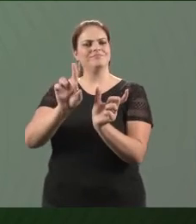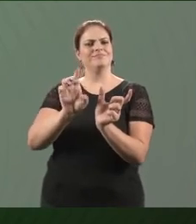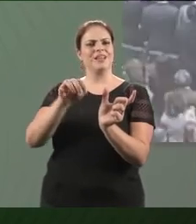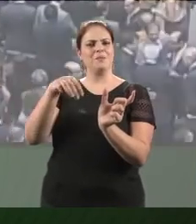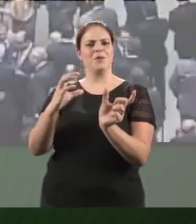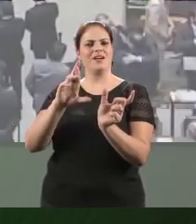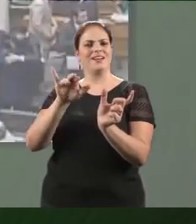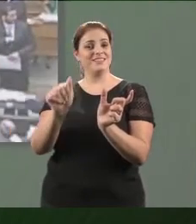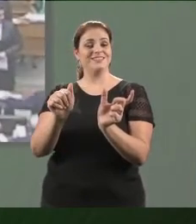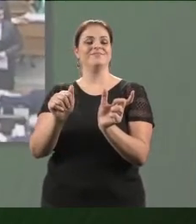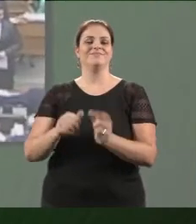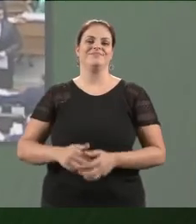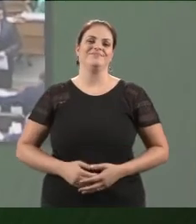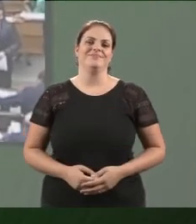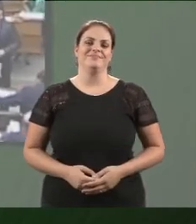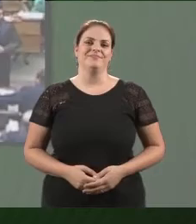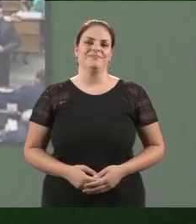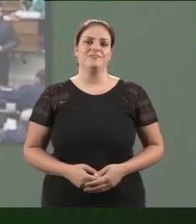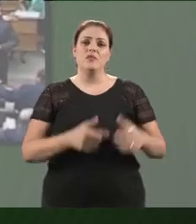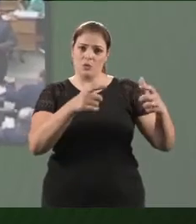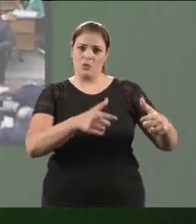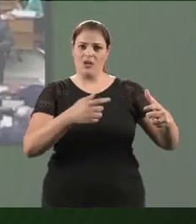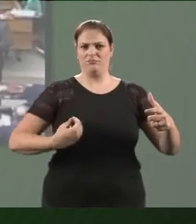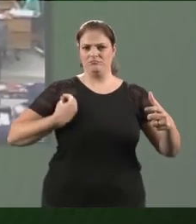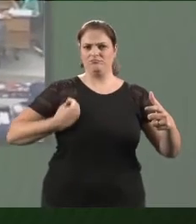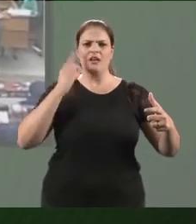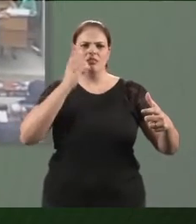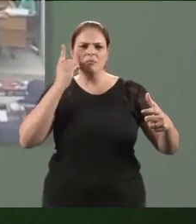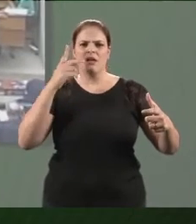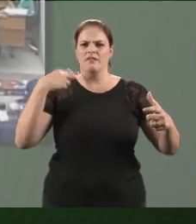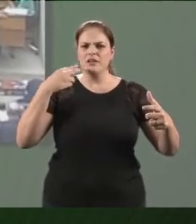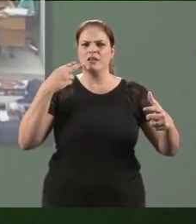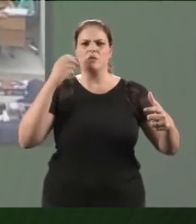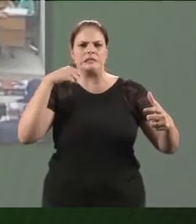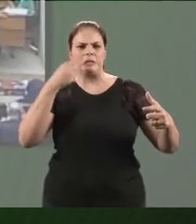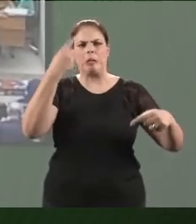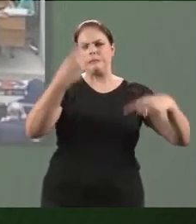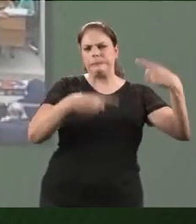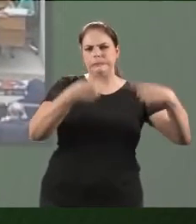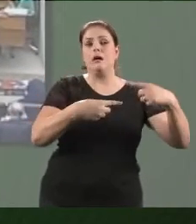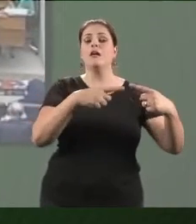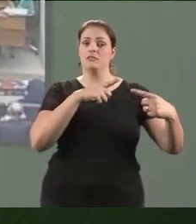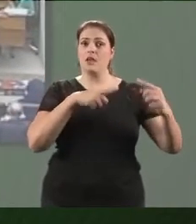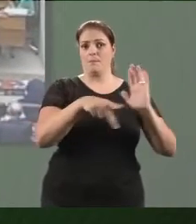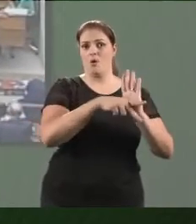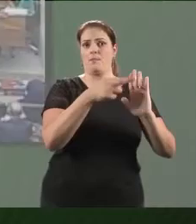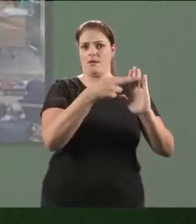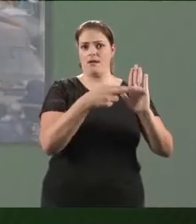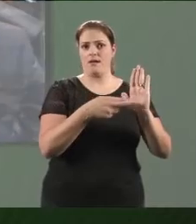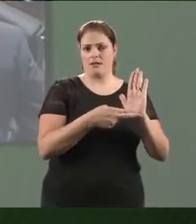democracia. As casas legislativas, com suas regras para o debate e para a tomada de decisão,